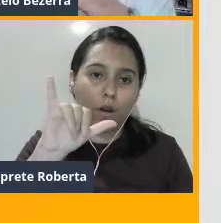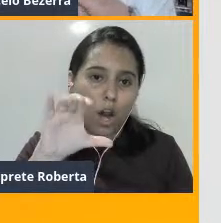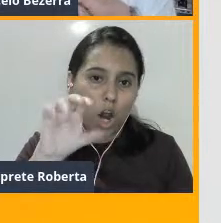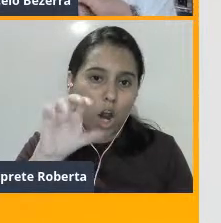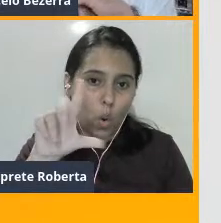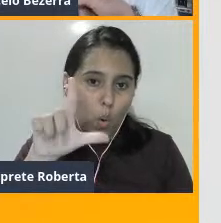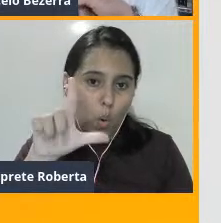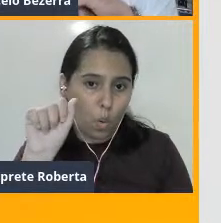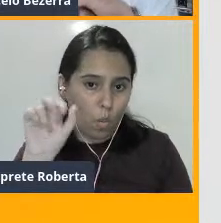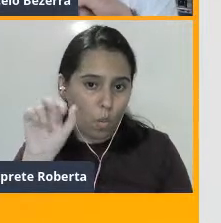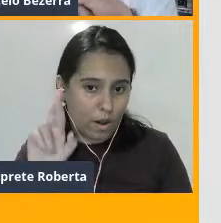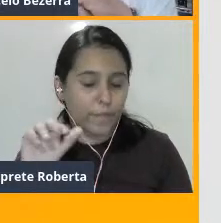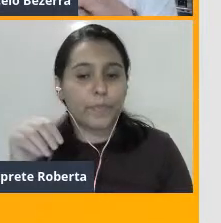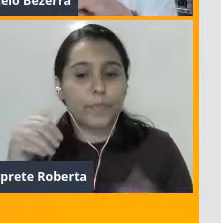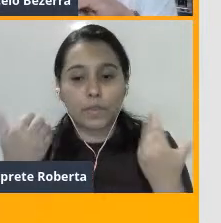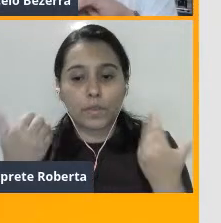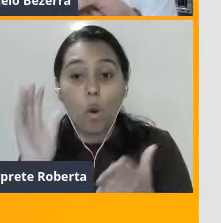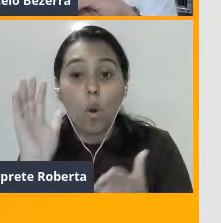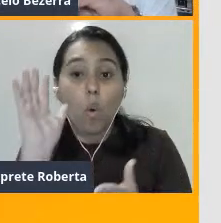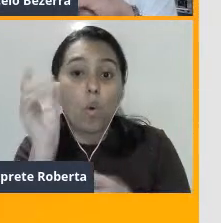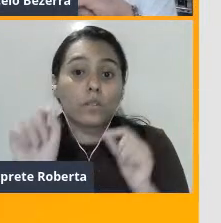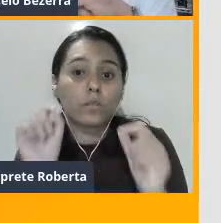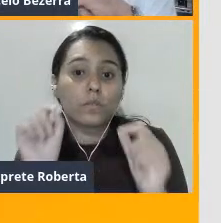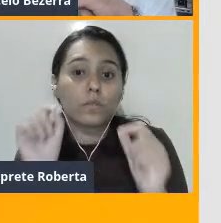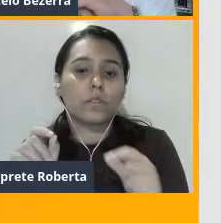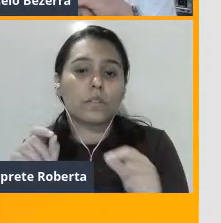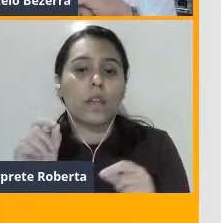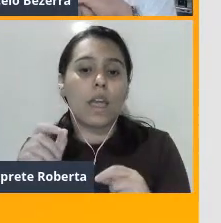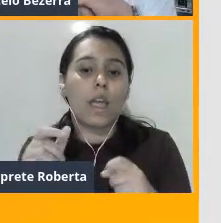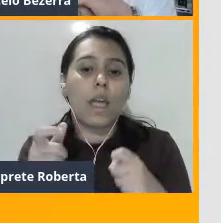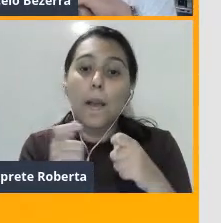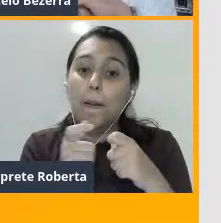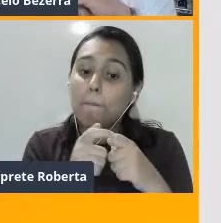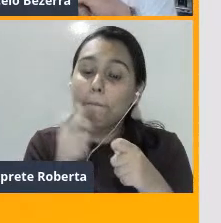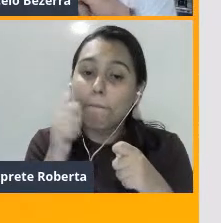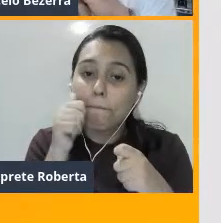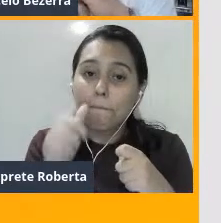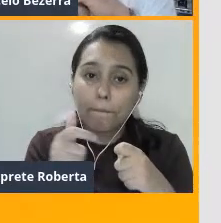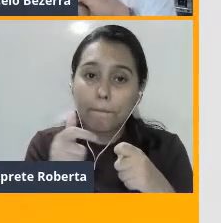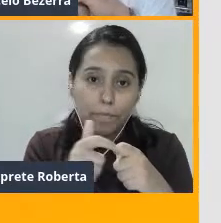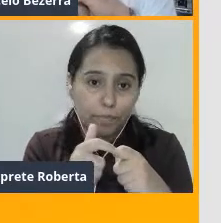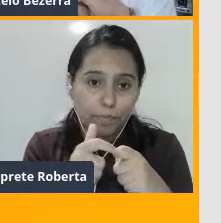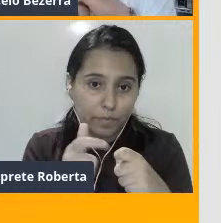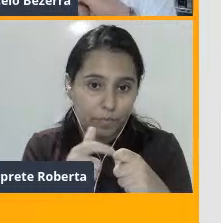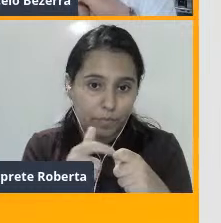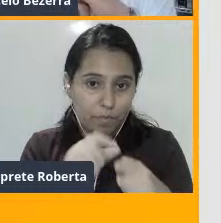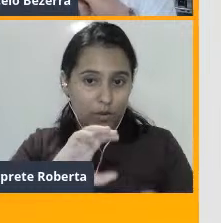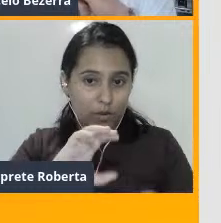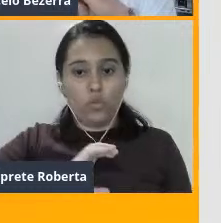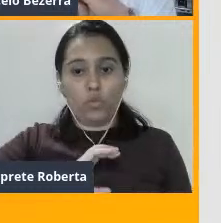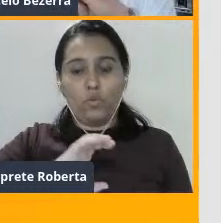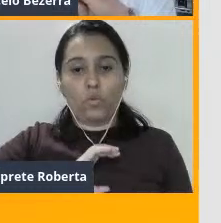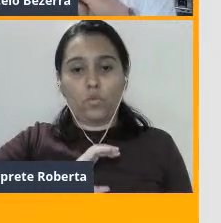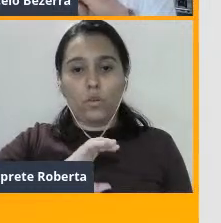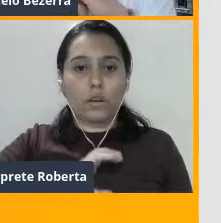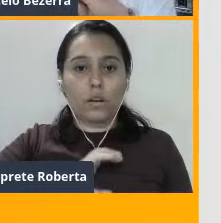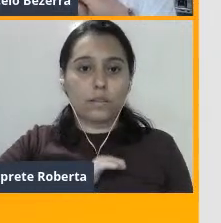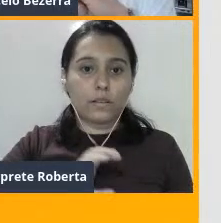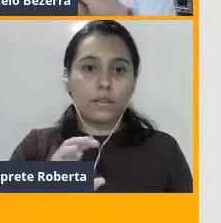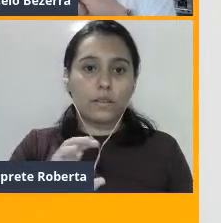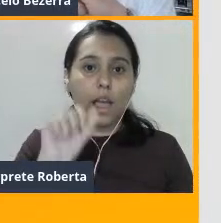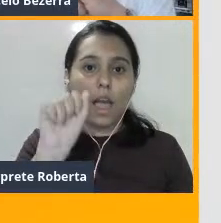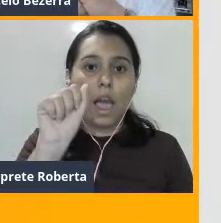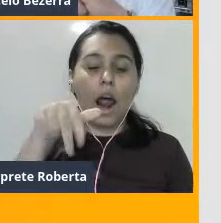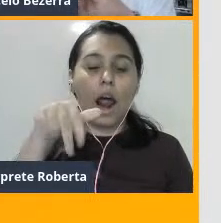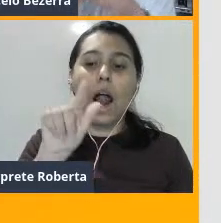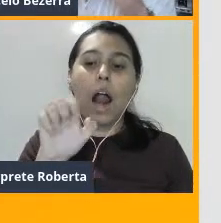pesquisadora canadense, chamada Angela Berwald, começou a fazer estudos